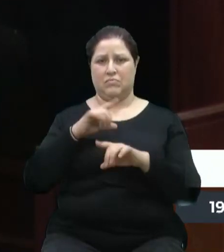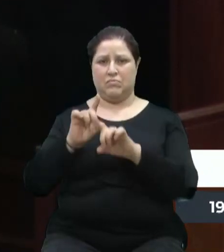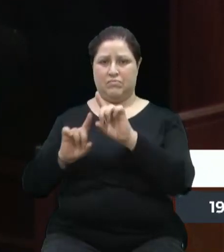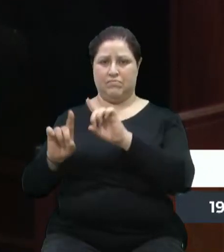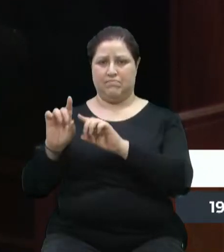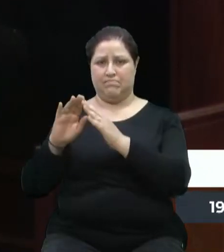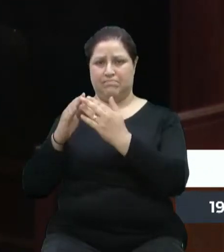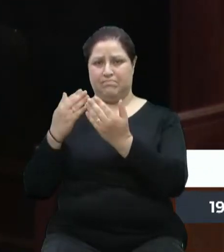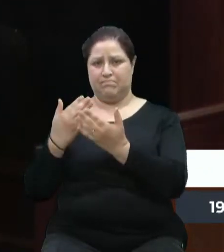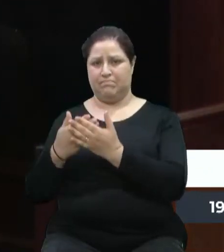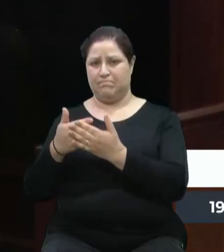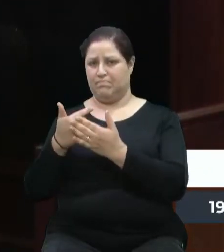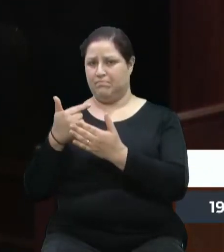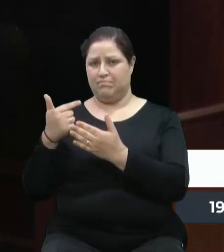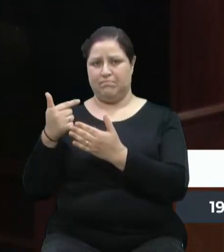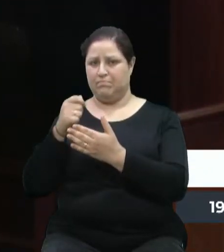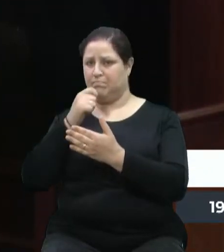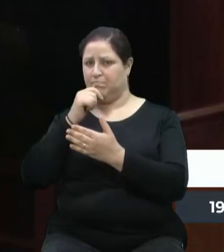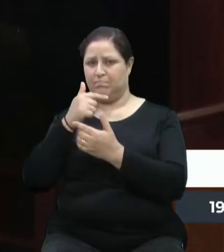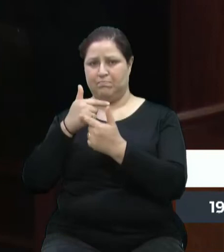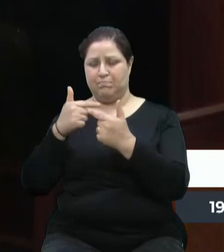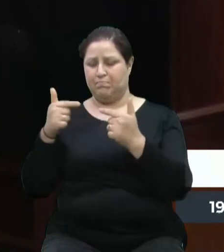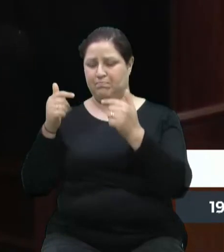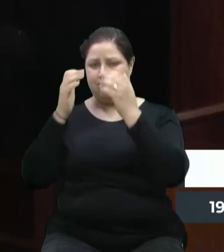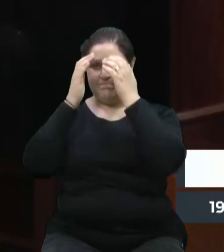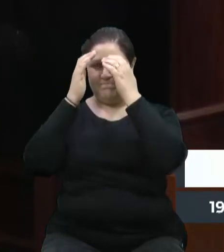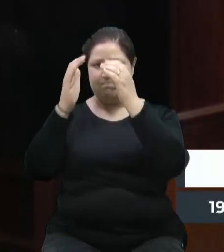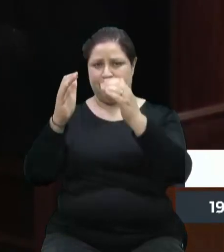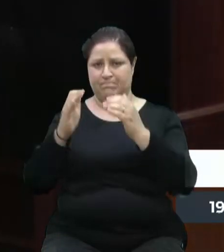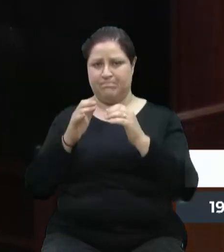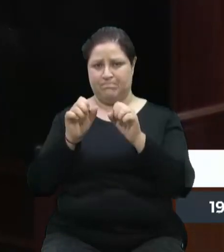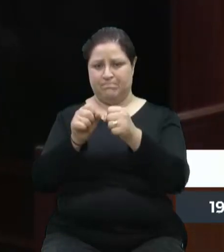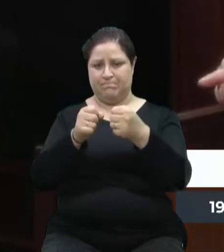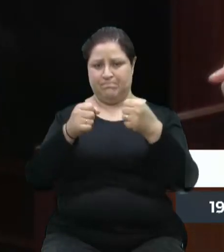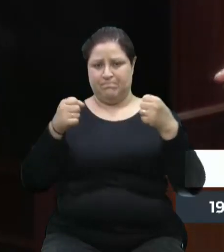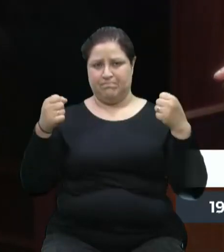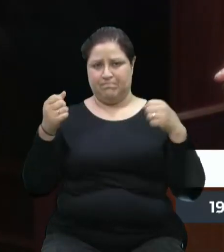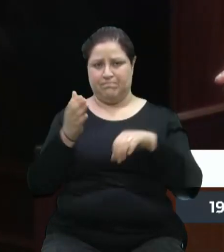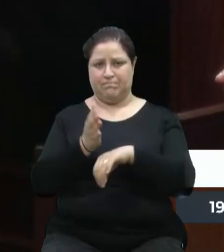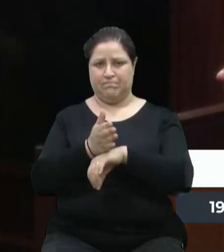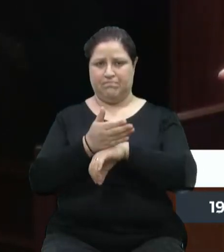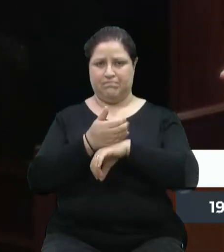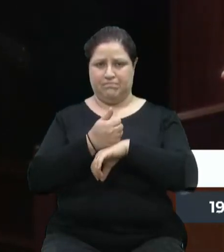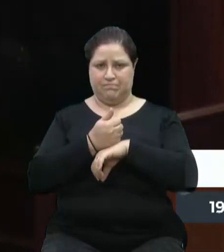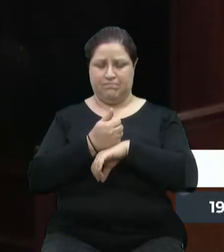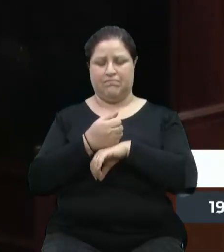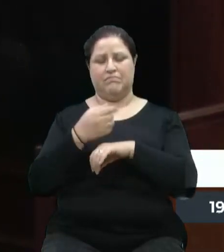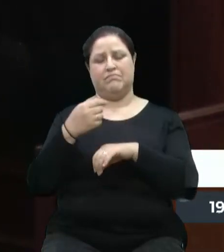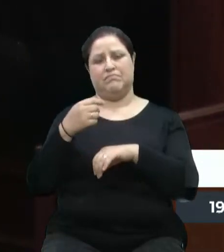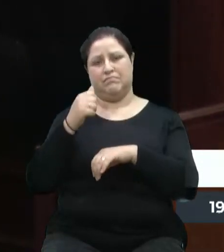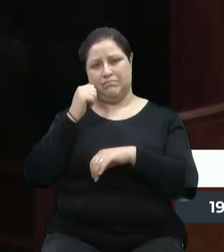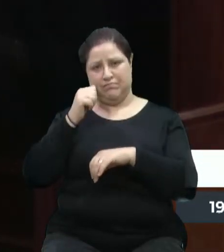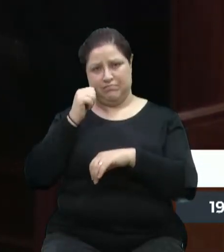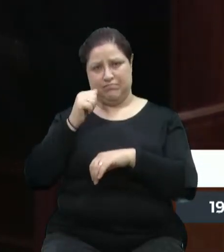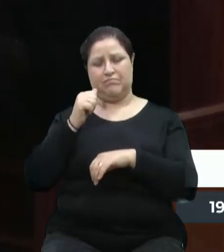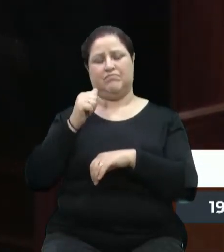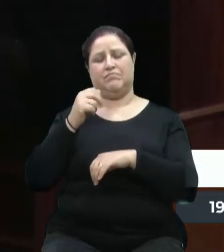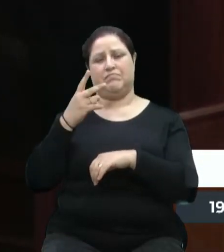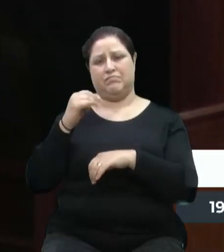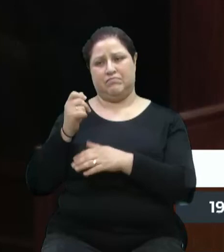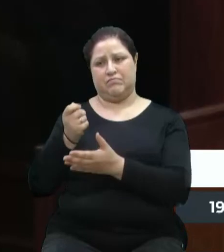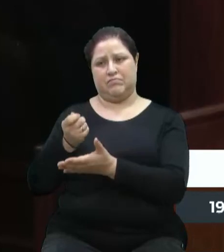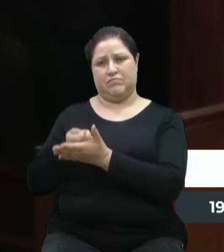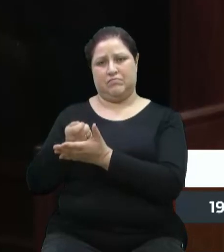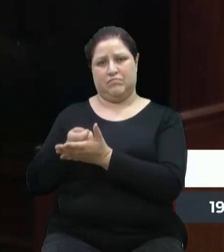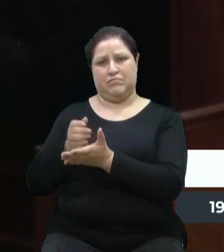Martini ficou, sabe, com a incumbência que ela vai cobrar. porque foi uma circular para todas as escolas e hoje, vocês podem ver,